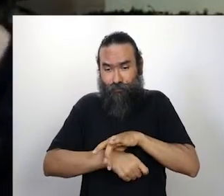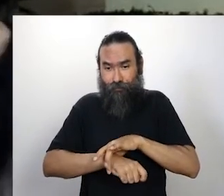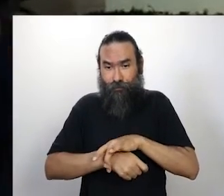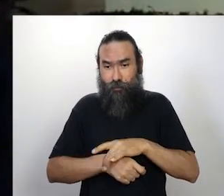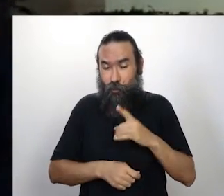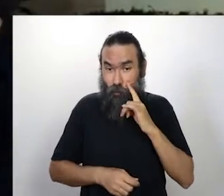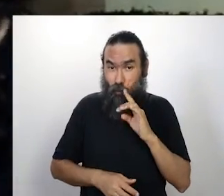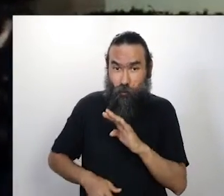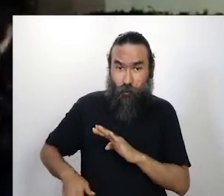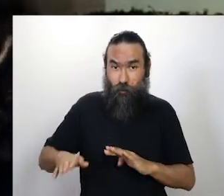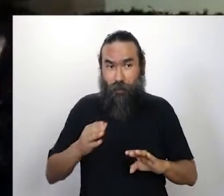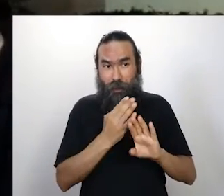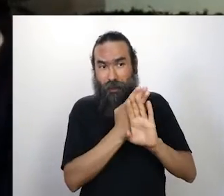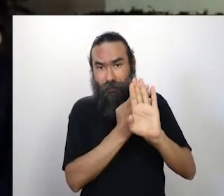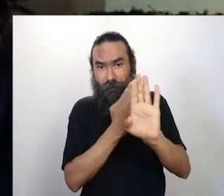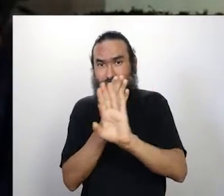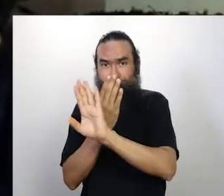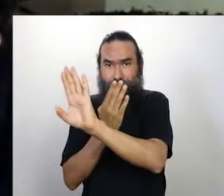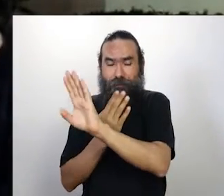mais, e se reinventando.